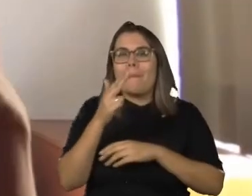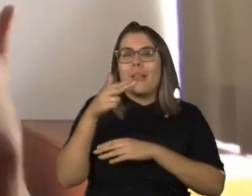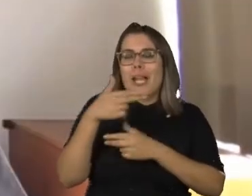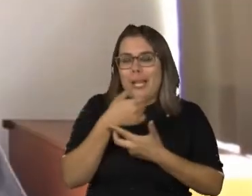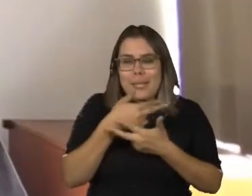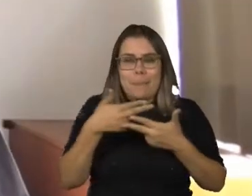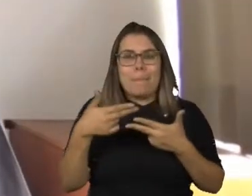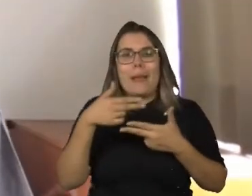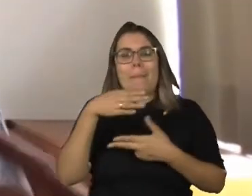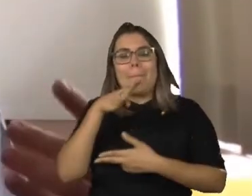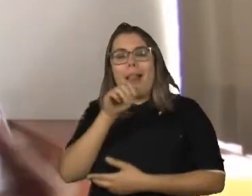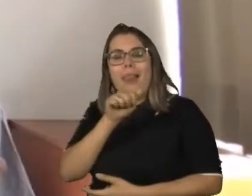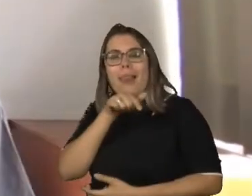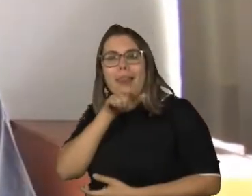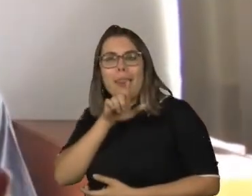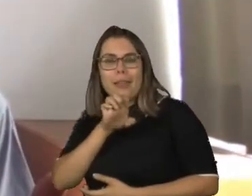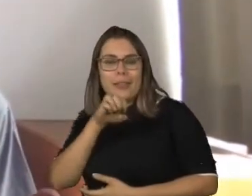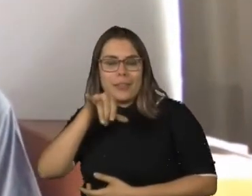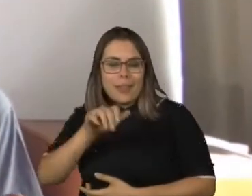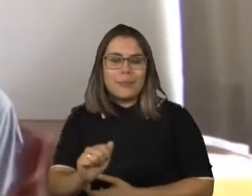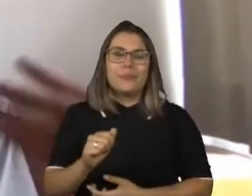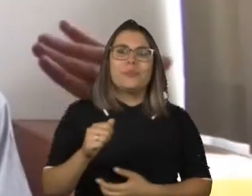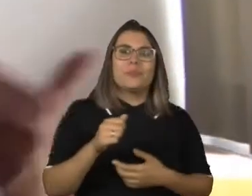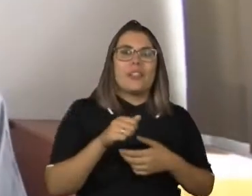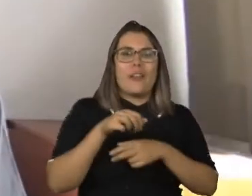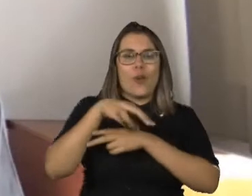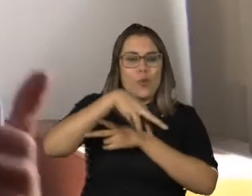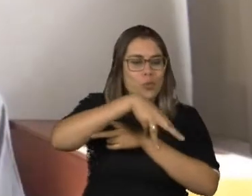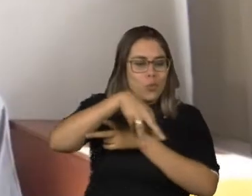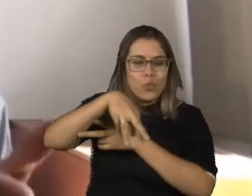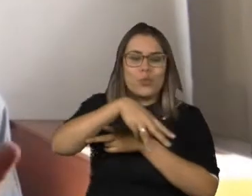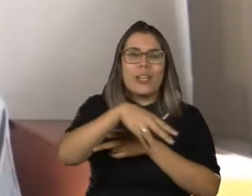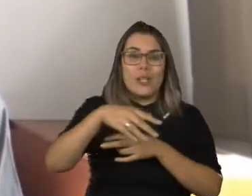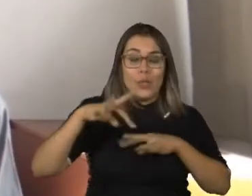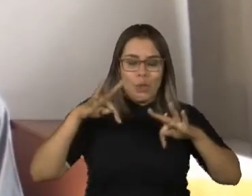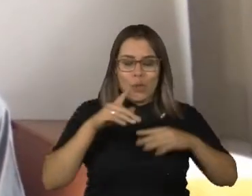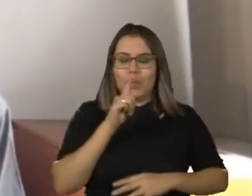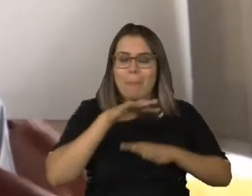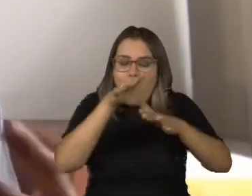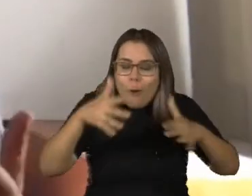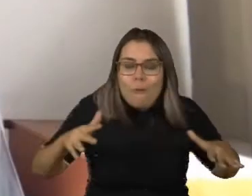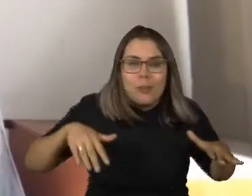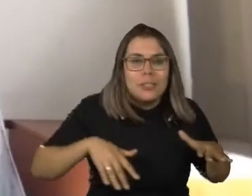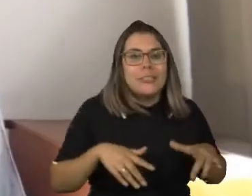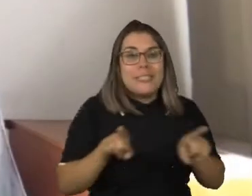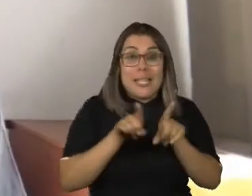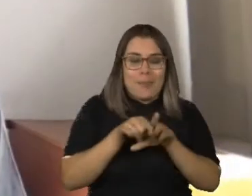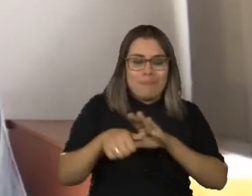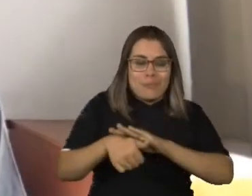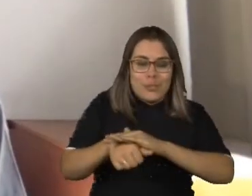Em outra, a maior atração do circo que passou pela cidade foi uma tartaruga